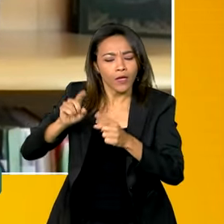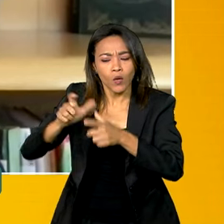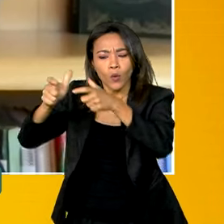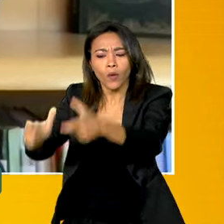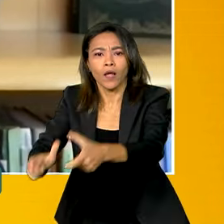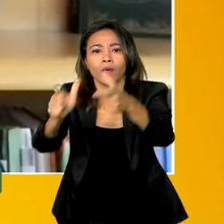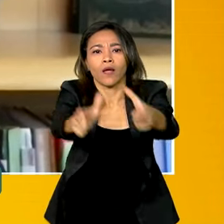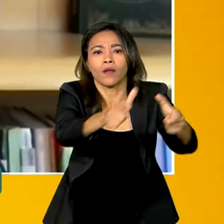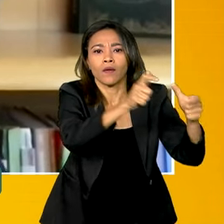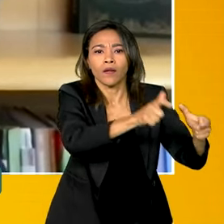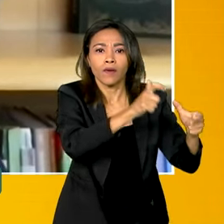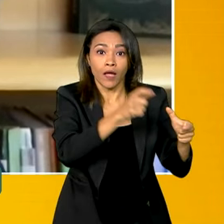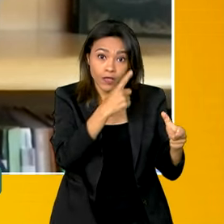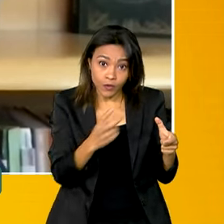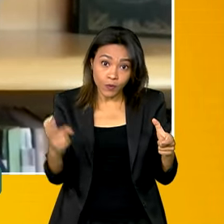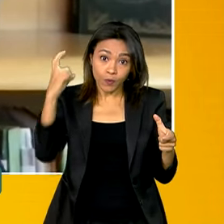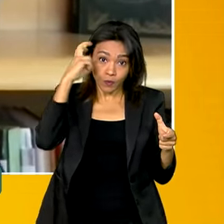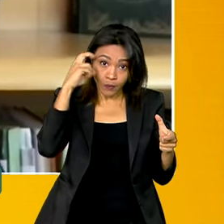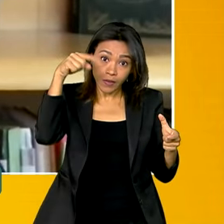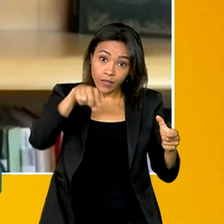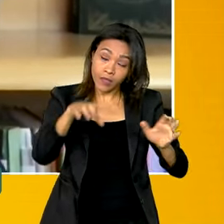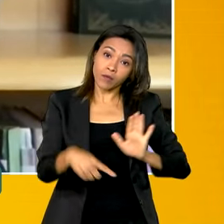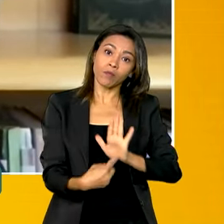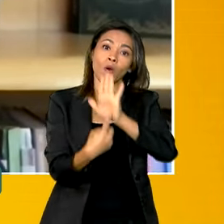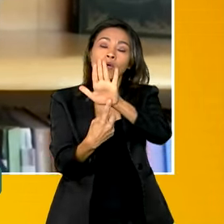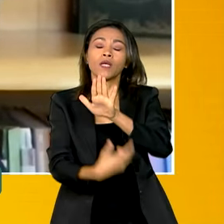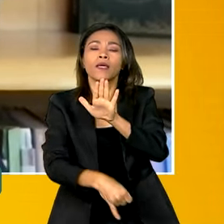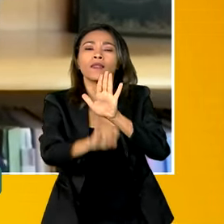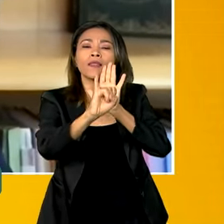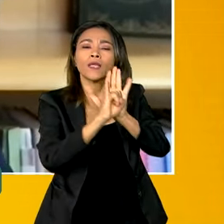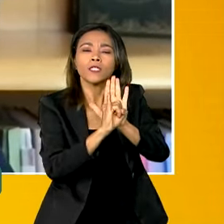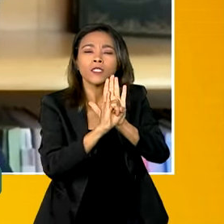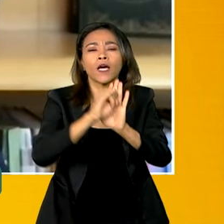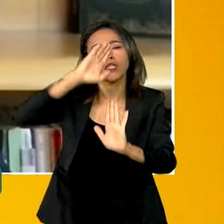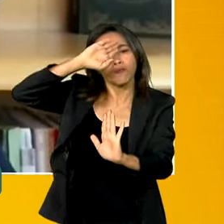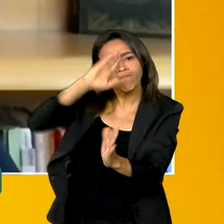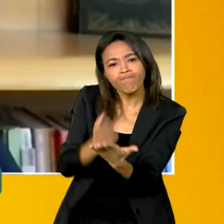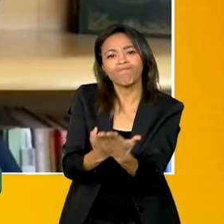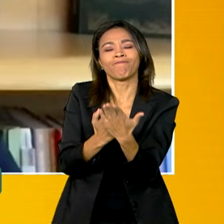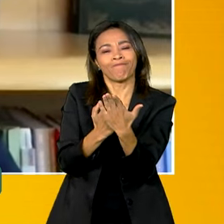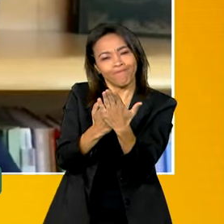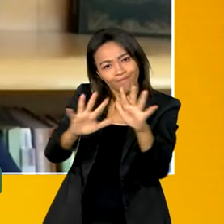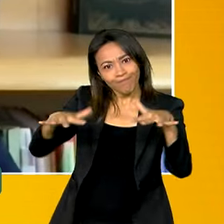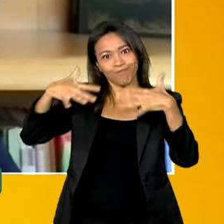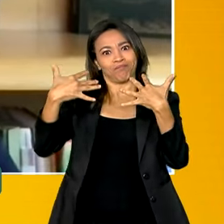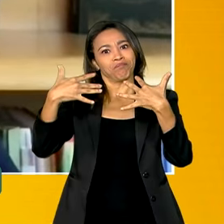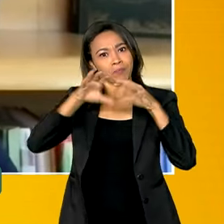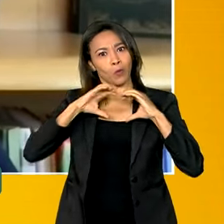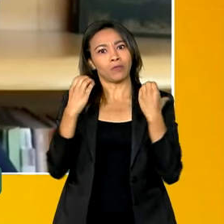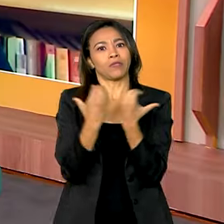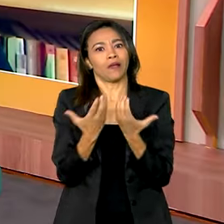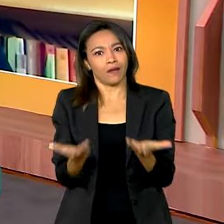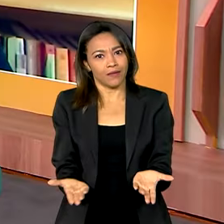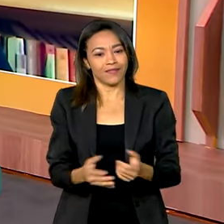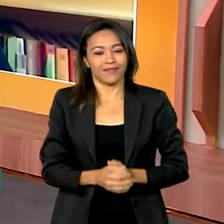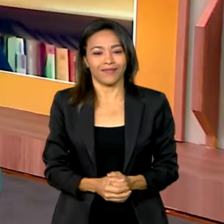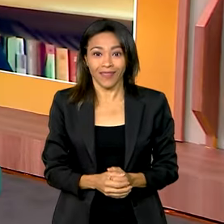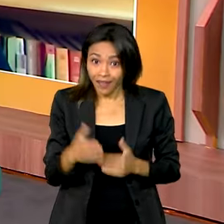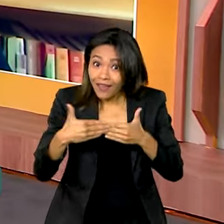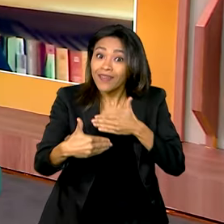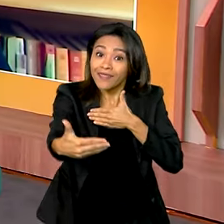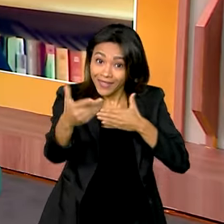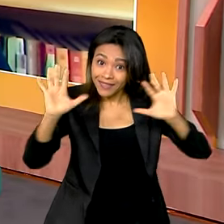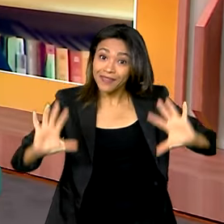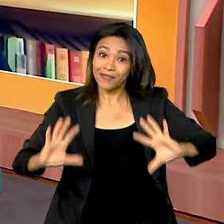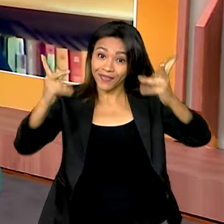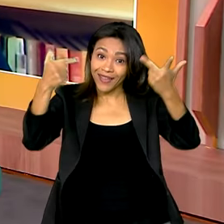representam a cultura popular e têm uma identidade e credibilidade diante da sua comunidade, não é? E vai ter festa dessa